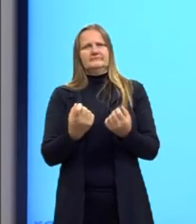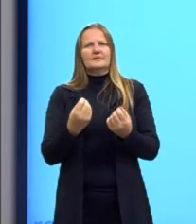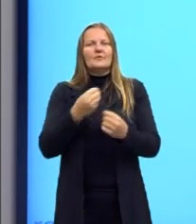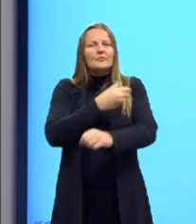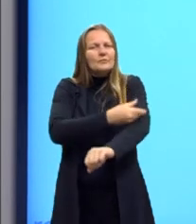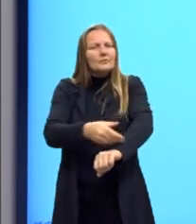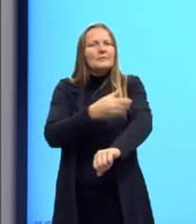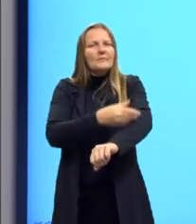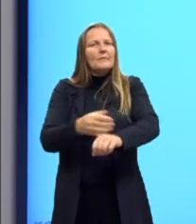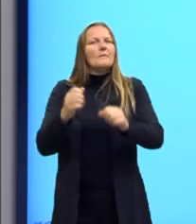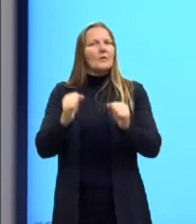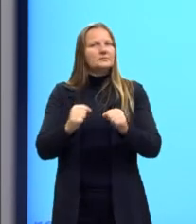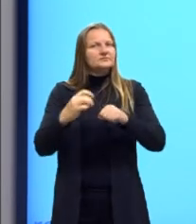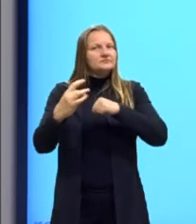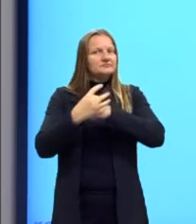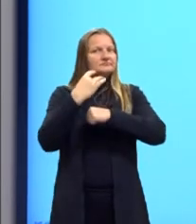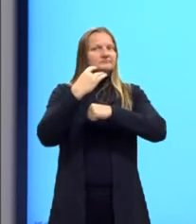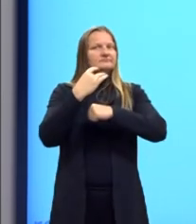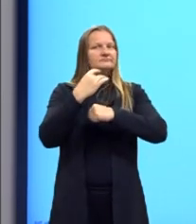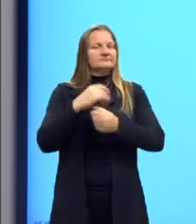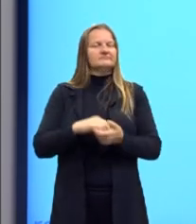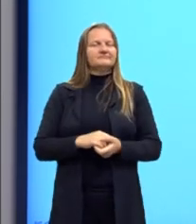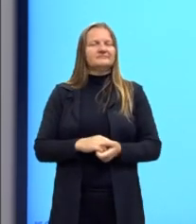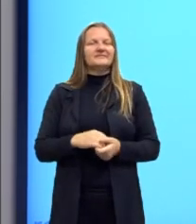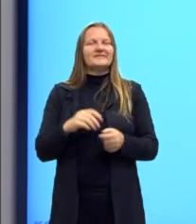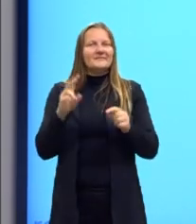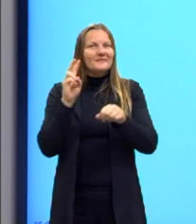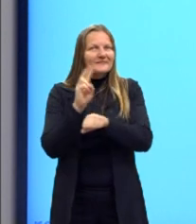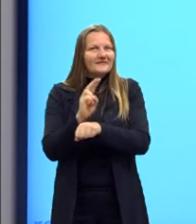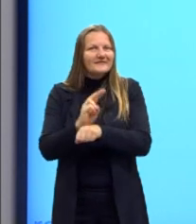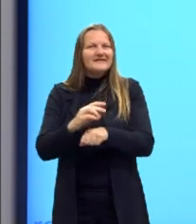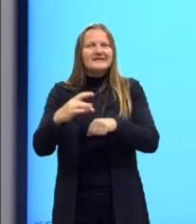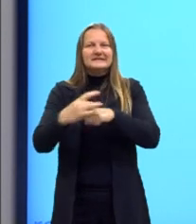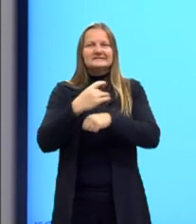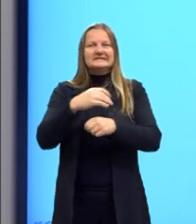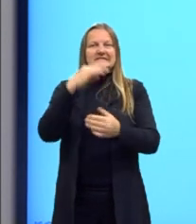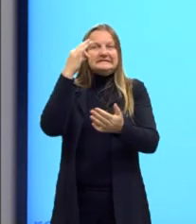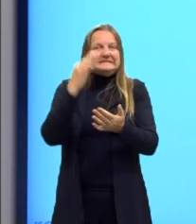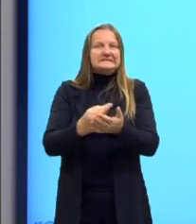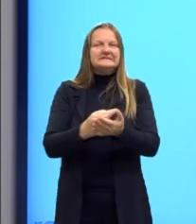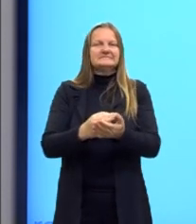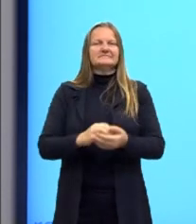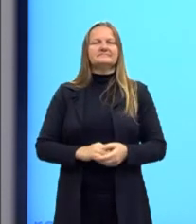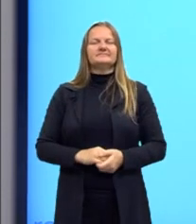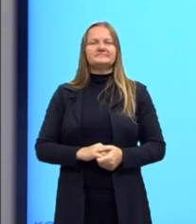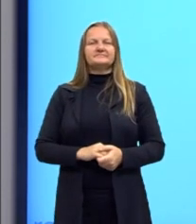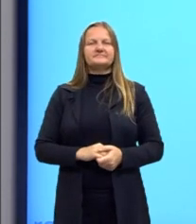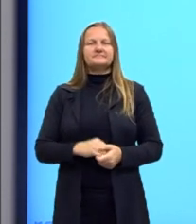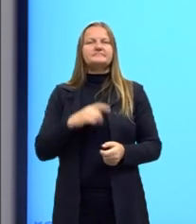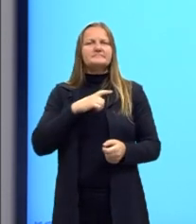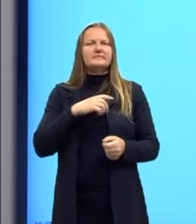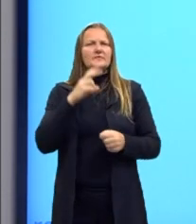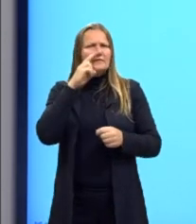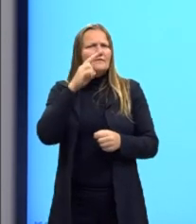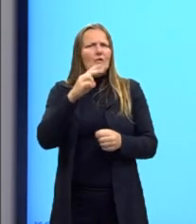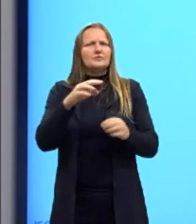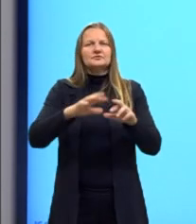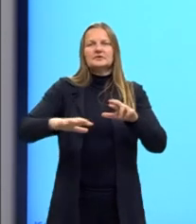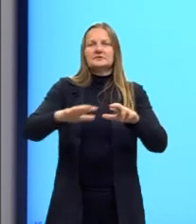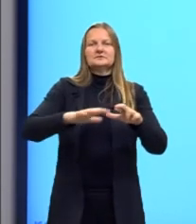hábitos podem nos enganar. Os nossos hábitos não nos dão certeza, segundo o David Hume. E isso vai ser muito forte nessa